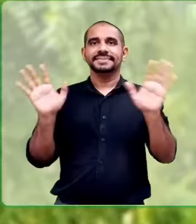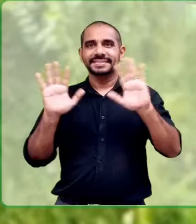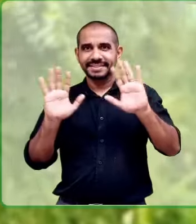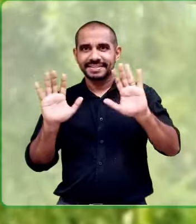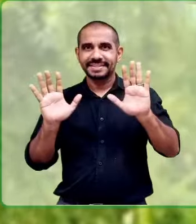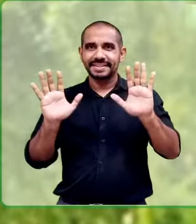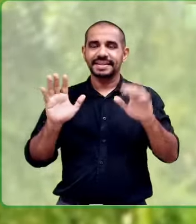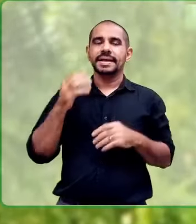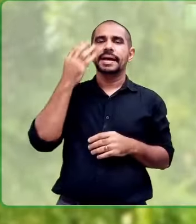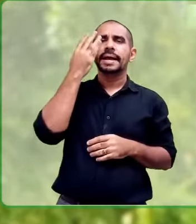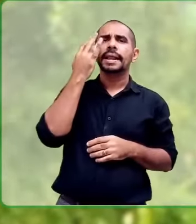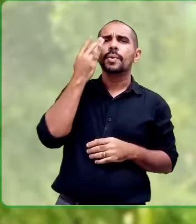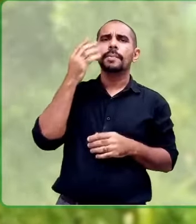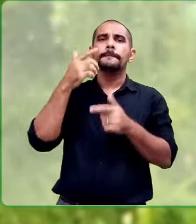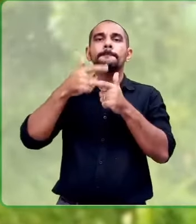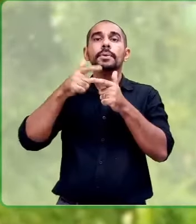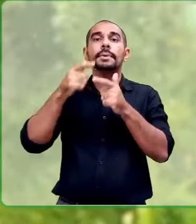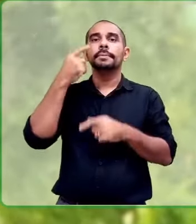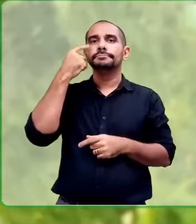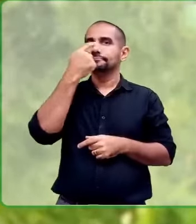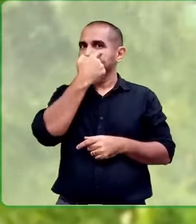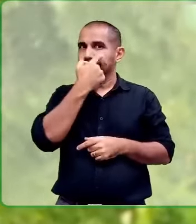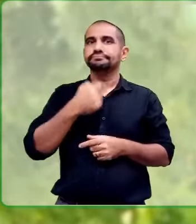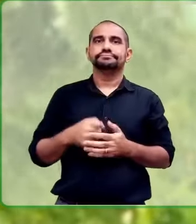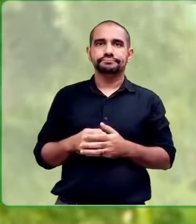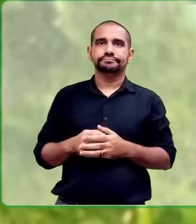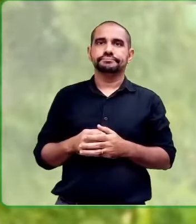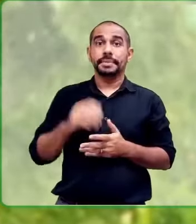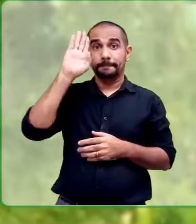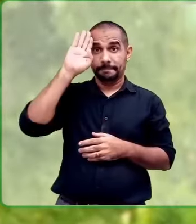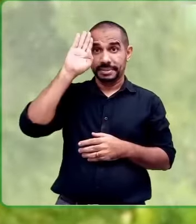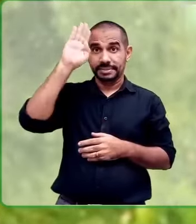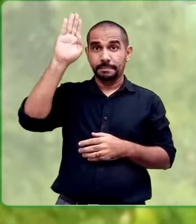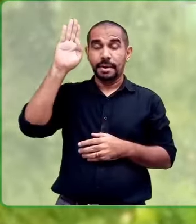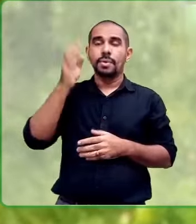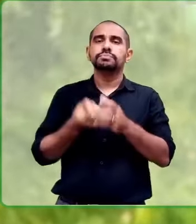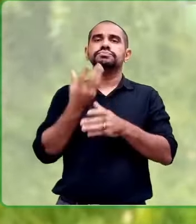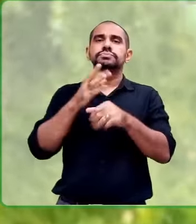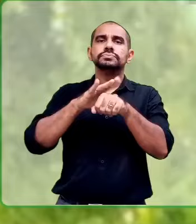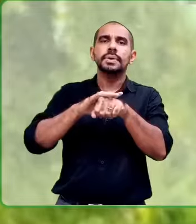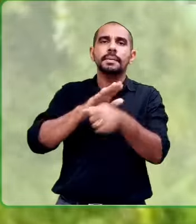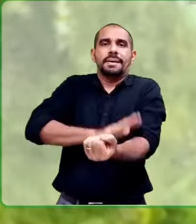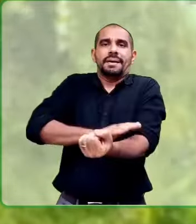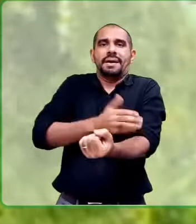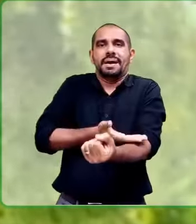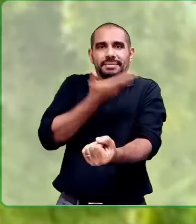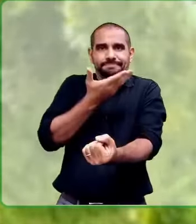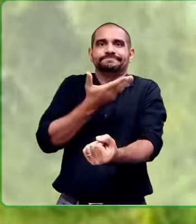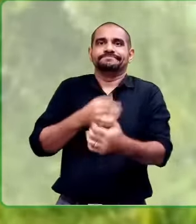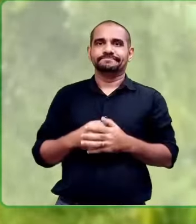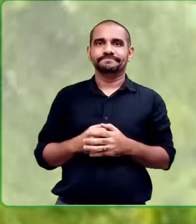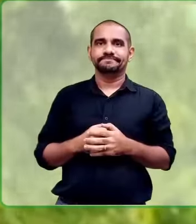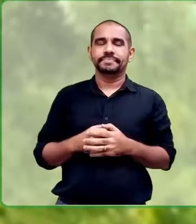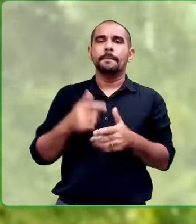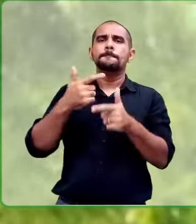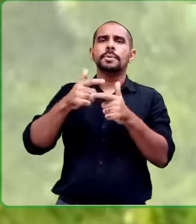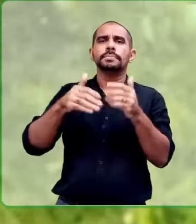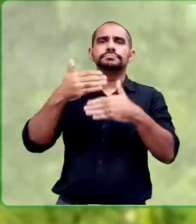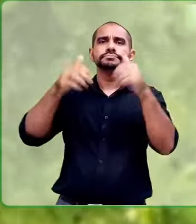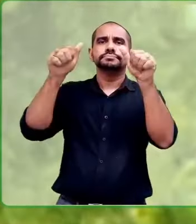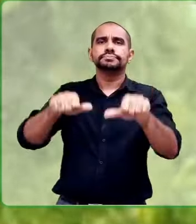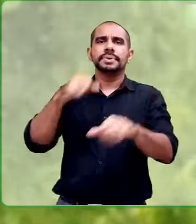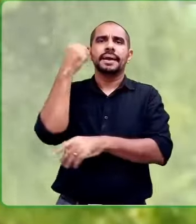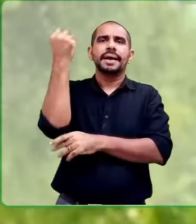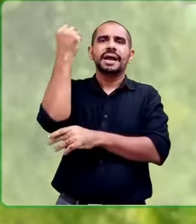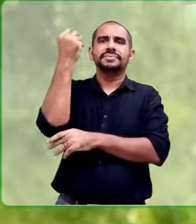Olá, o glaucoma é uma doença que atinge os olhos e tem como principal causa a elevação da pressão ocular. O problema pode